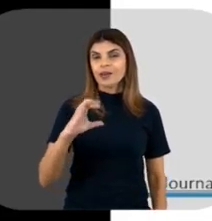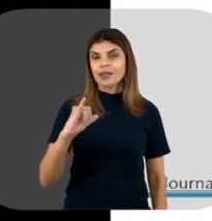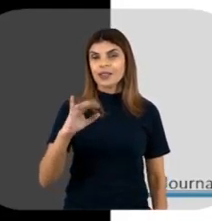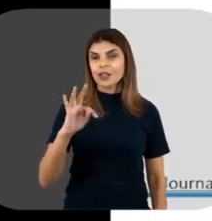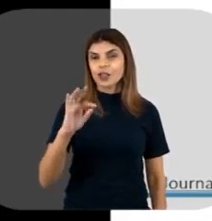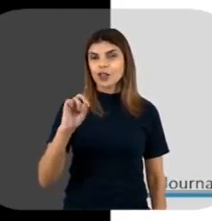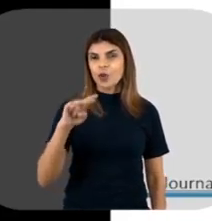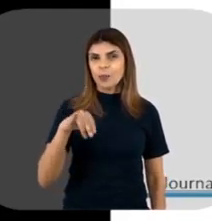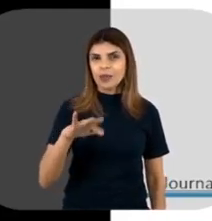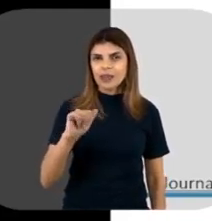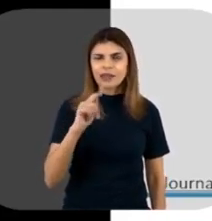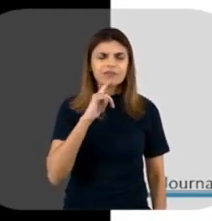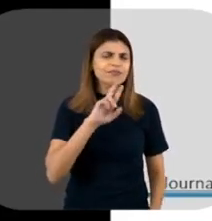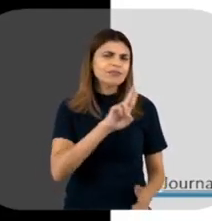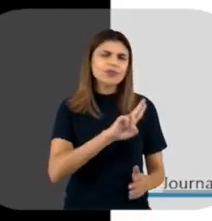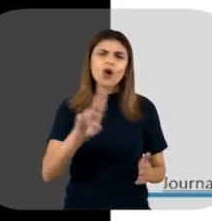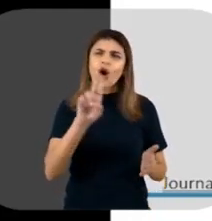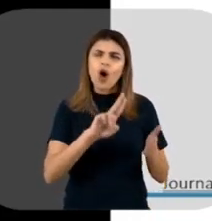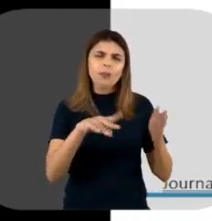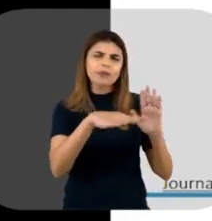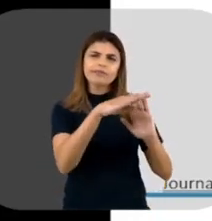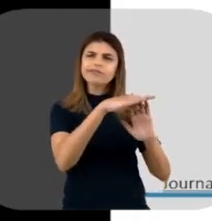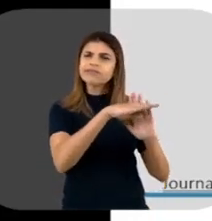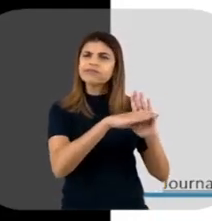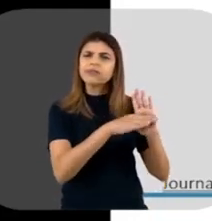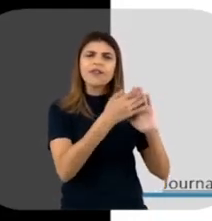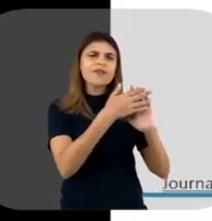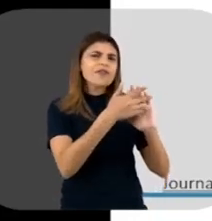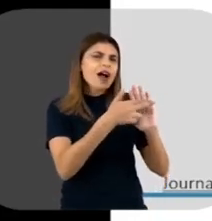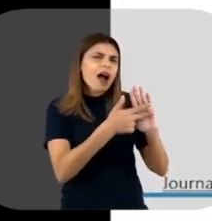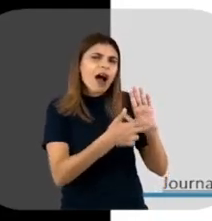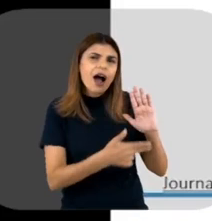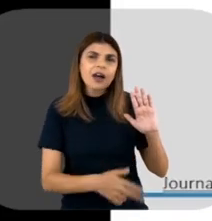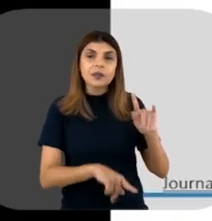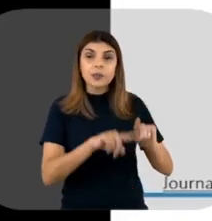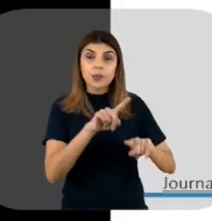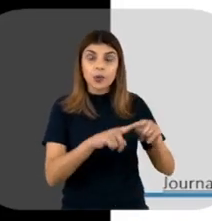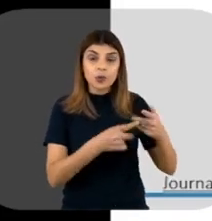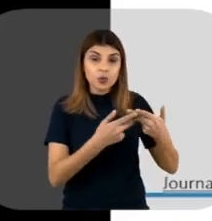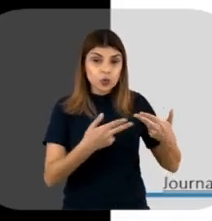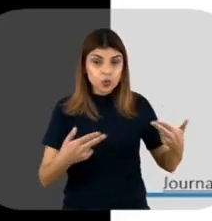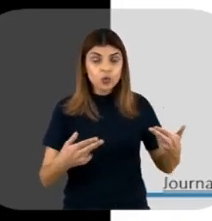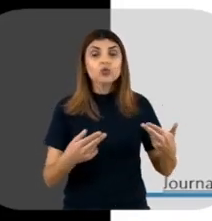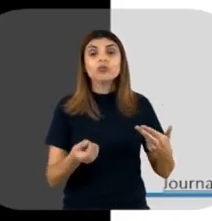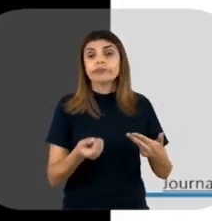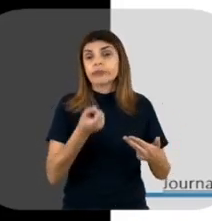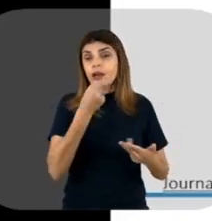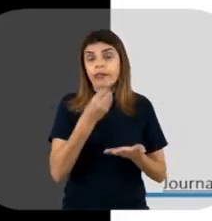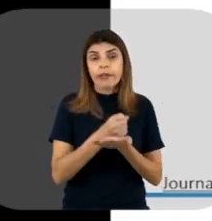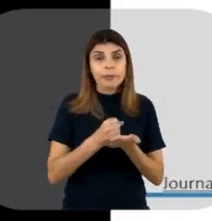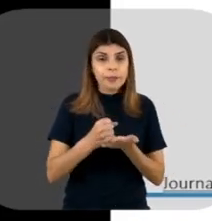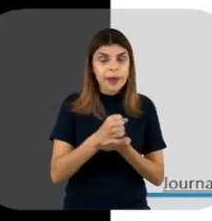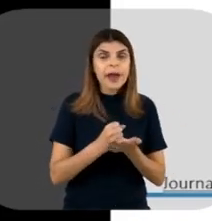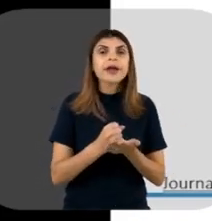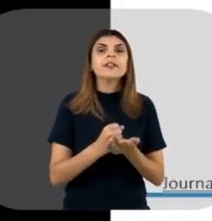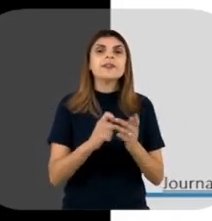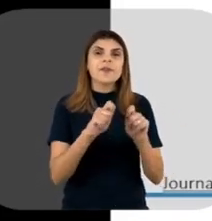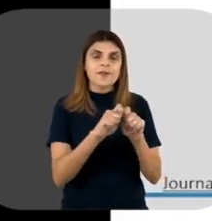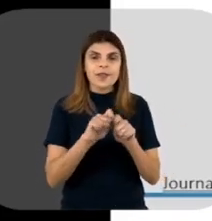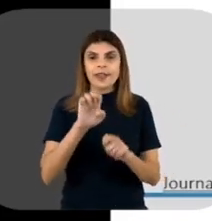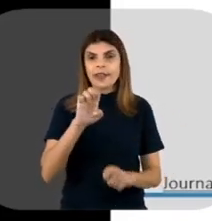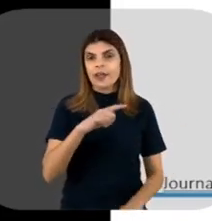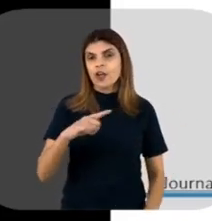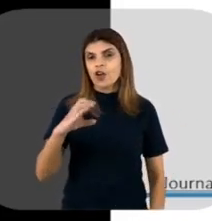Calcitonina, glucagon, enfim, uma série de produtos terapêuticos, né? Produzidos em